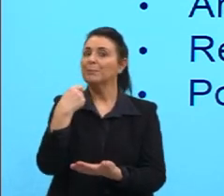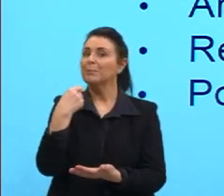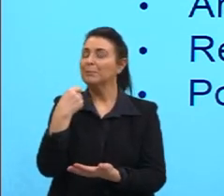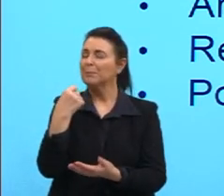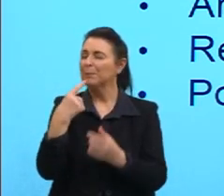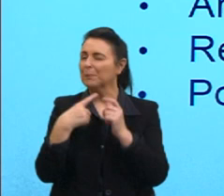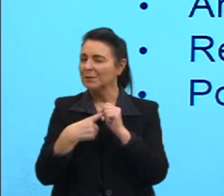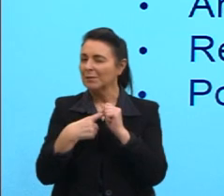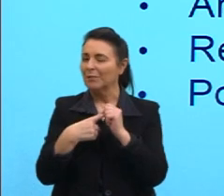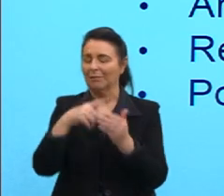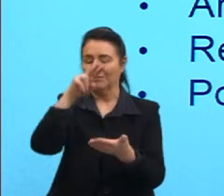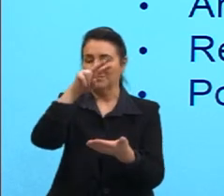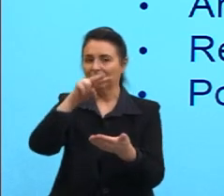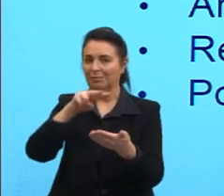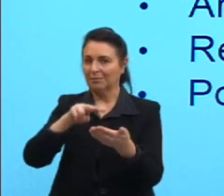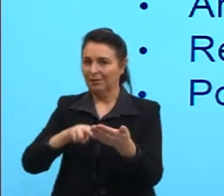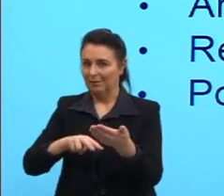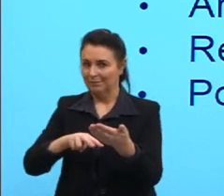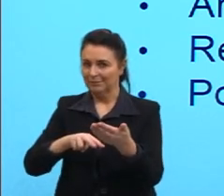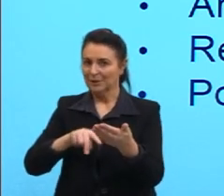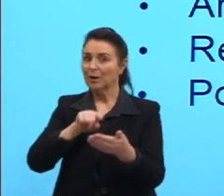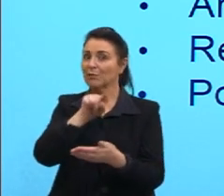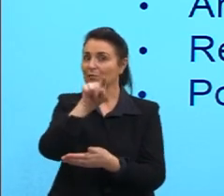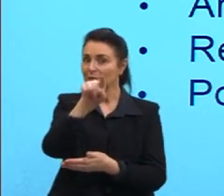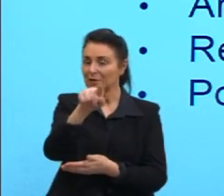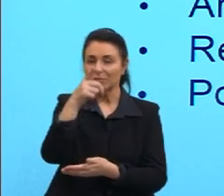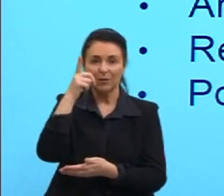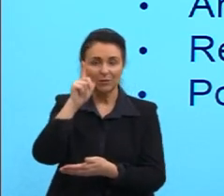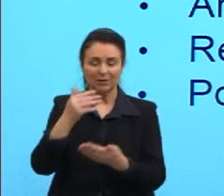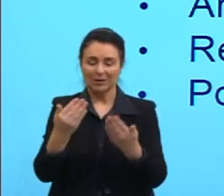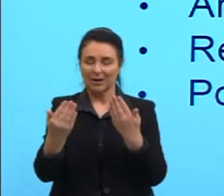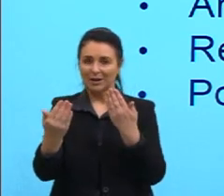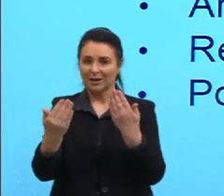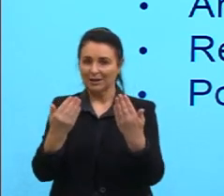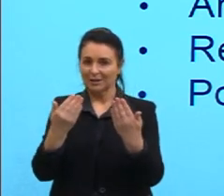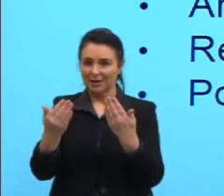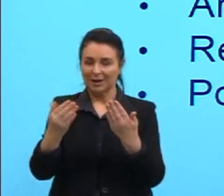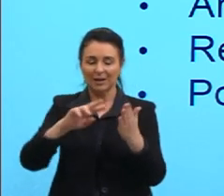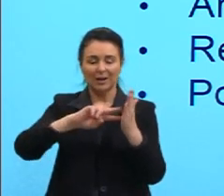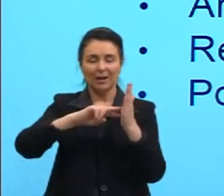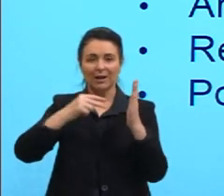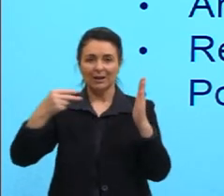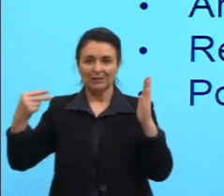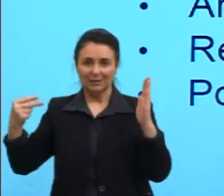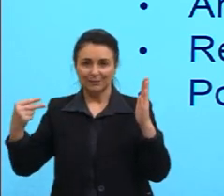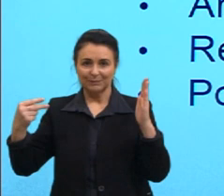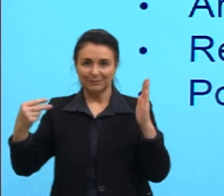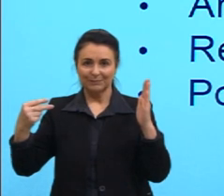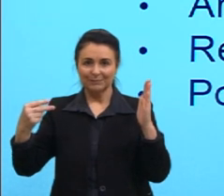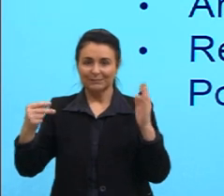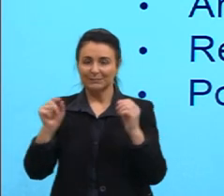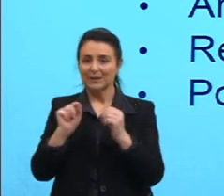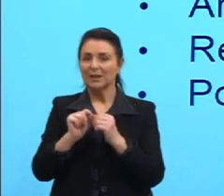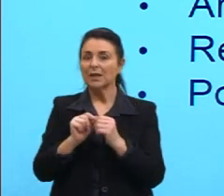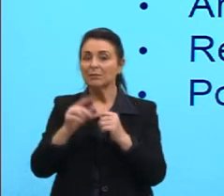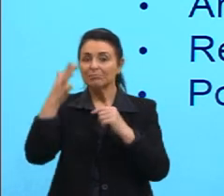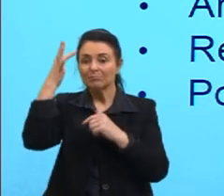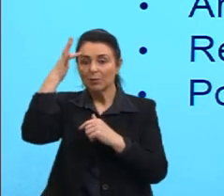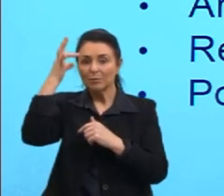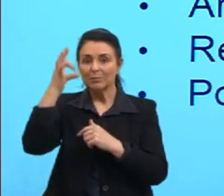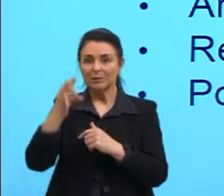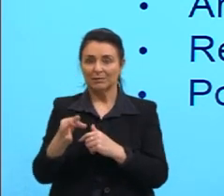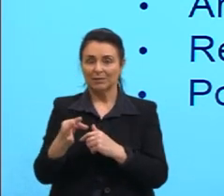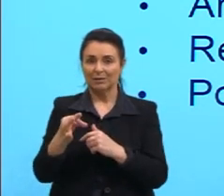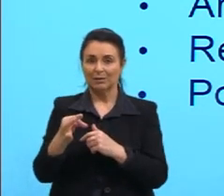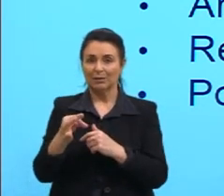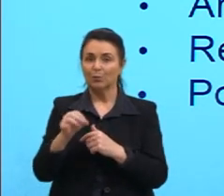que através da leitura você vai conseguir analisar, interpretar e compreender o